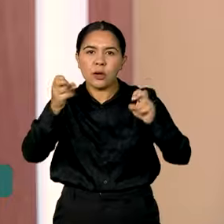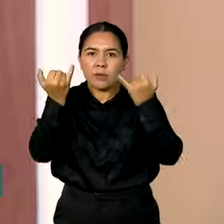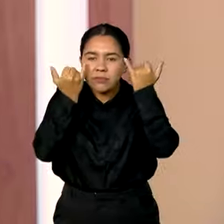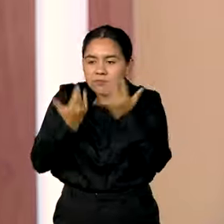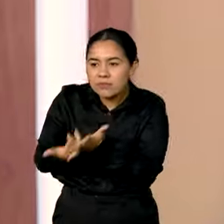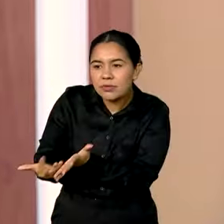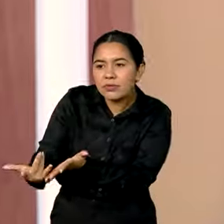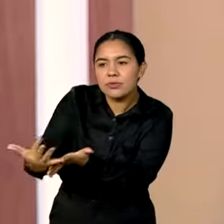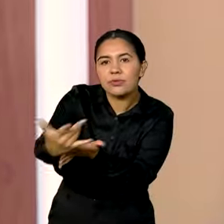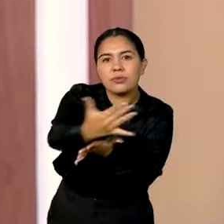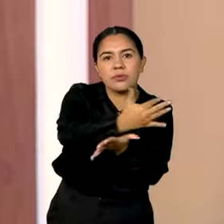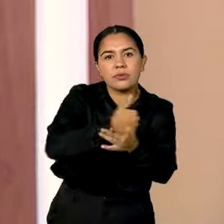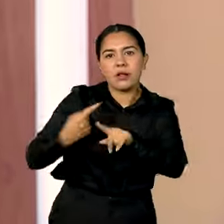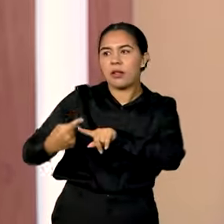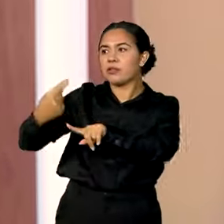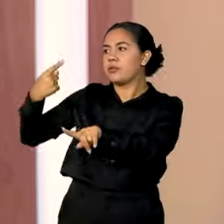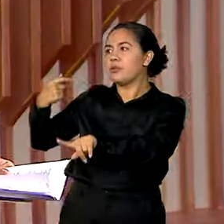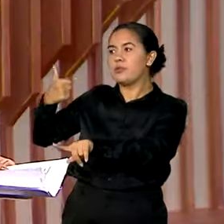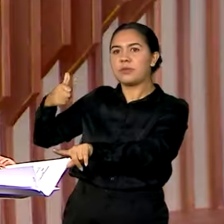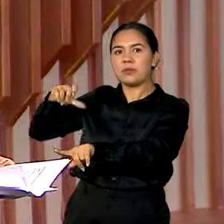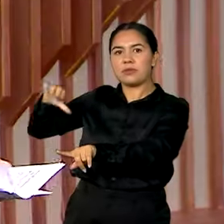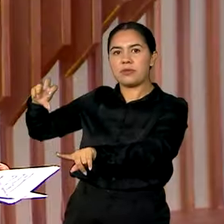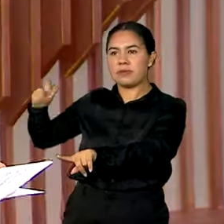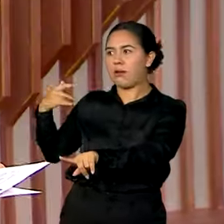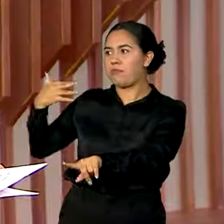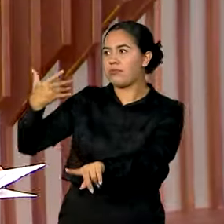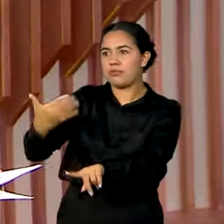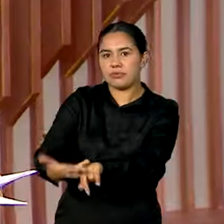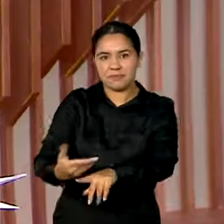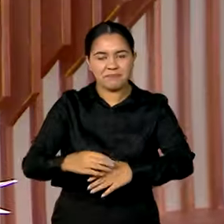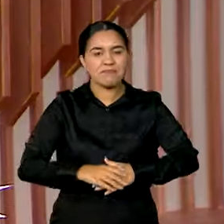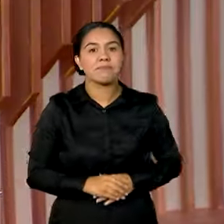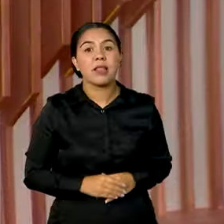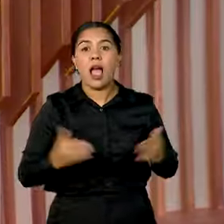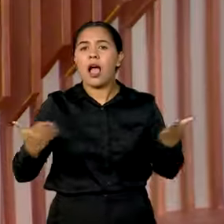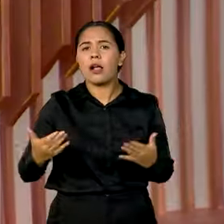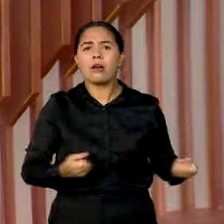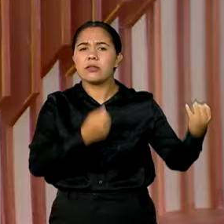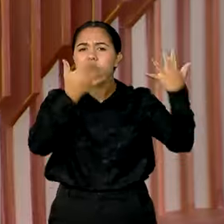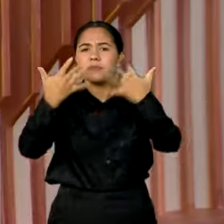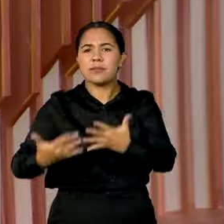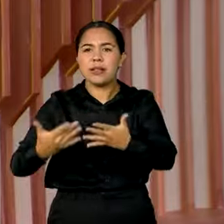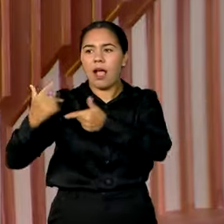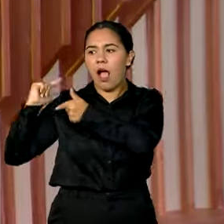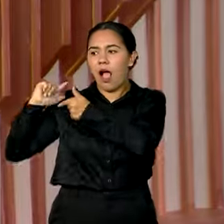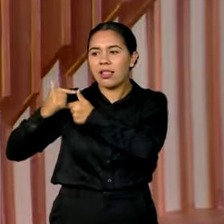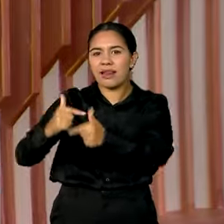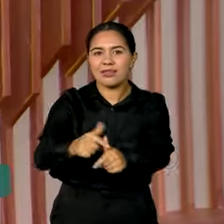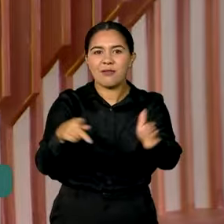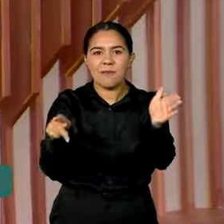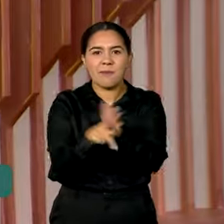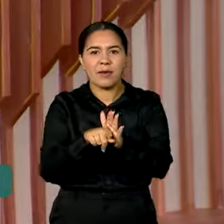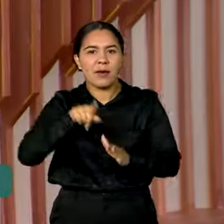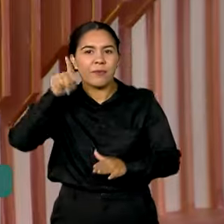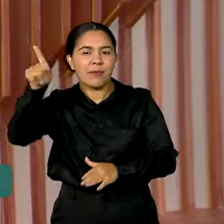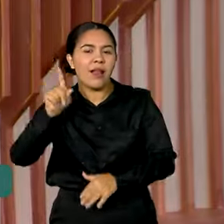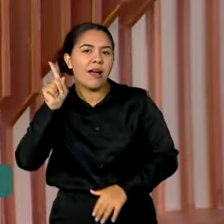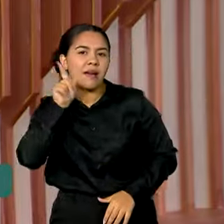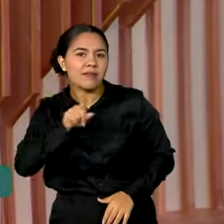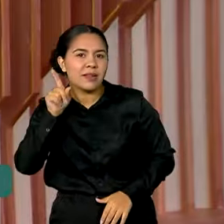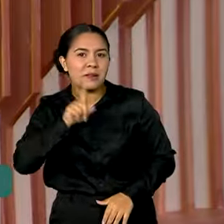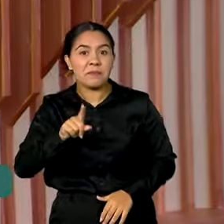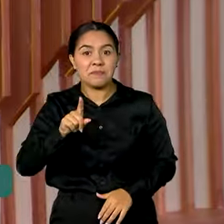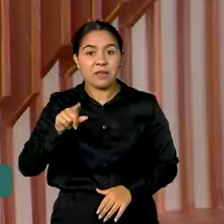1995. Agora a gente fala sobre uma tradição americana que conquistou o mercado